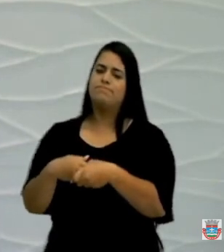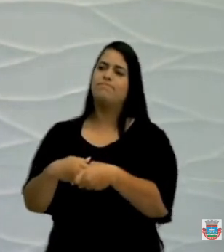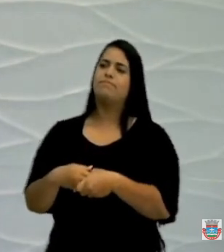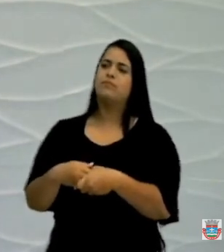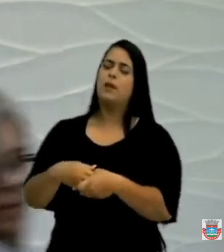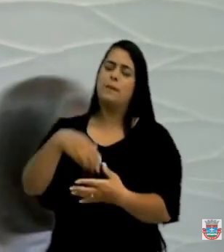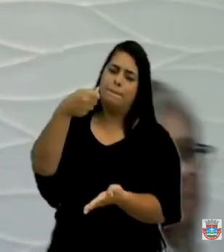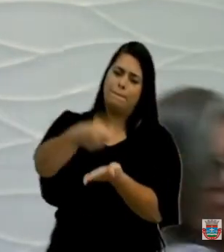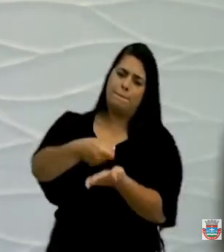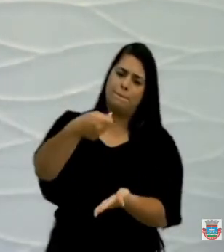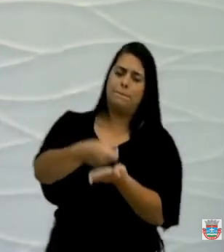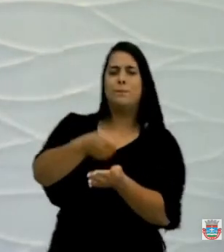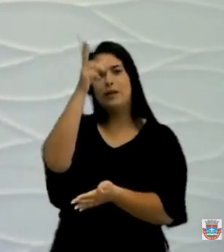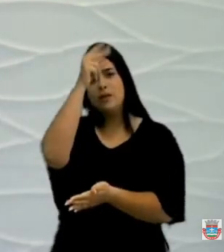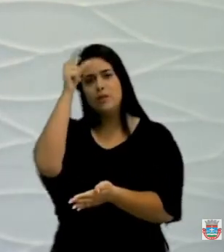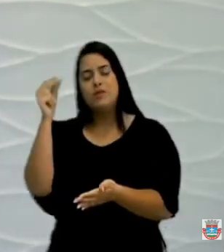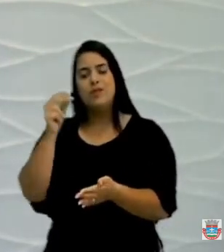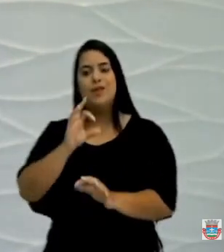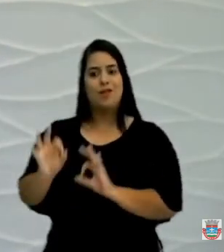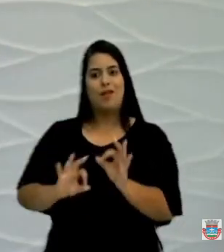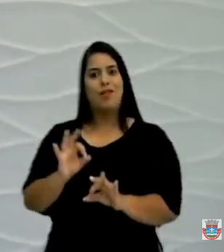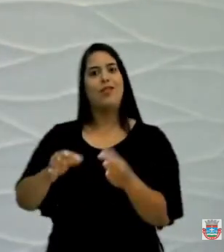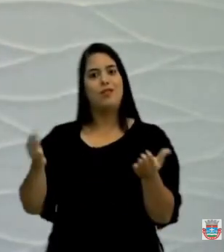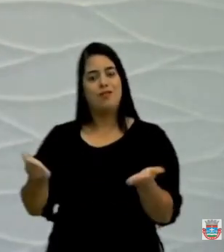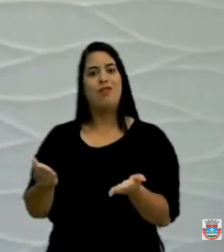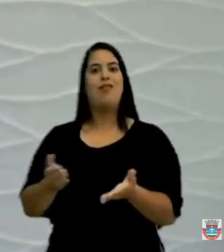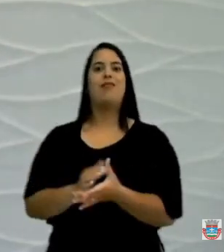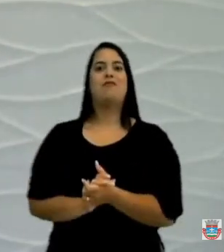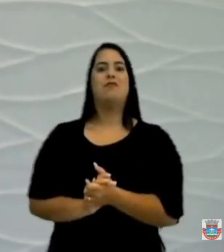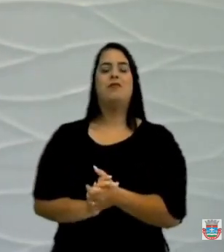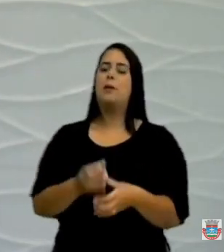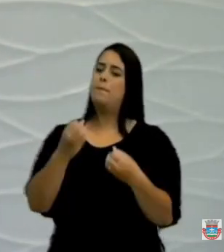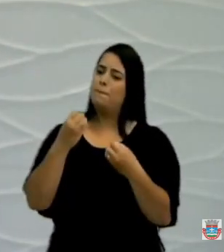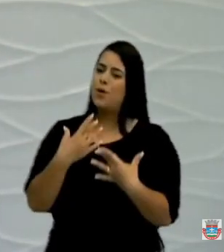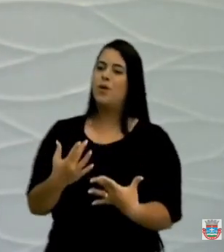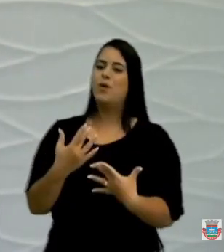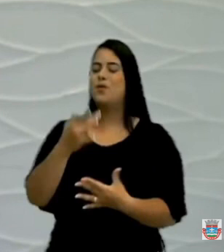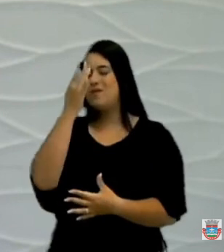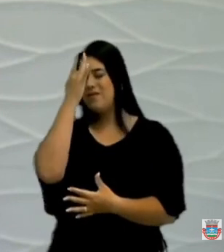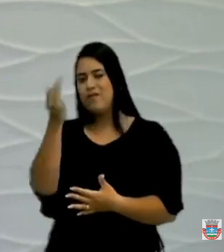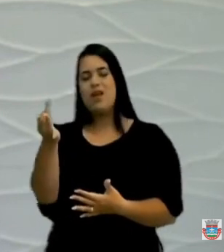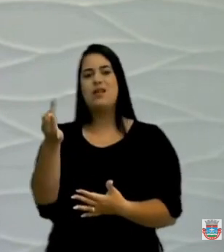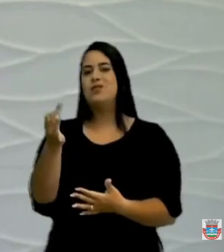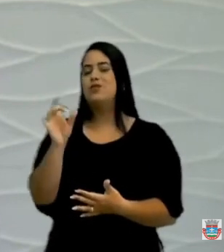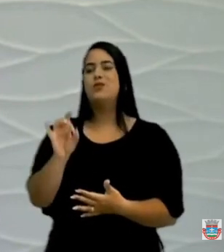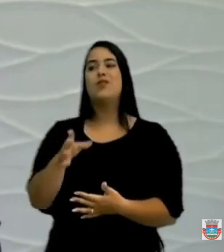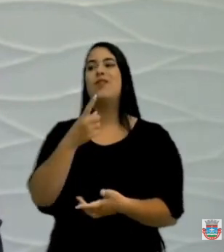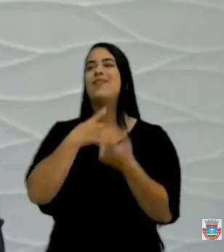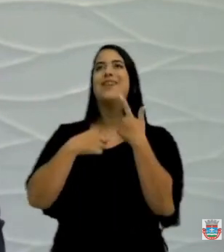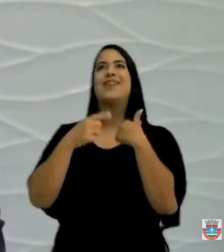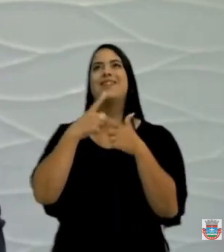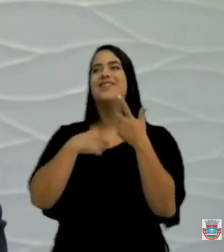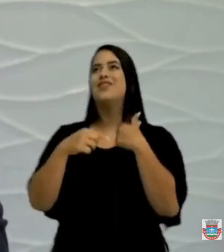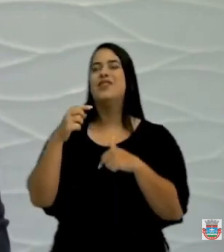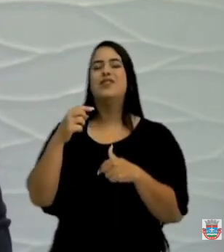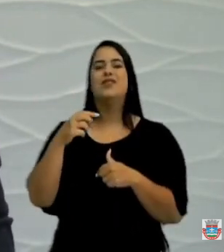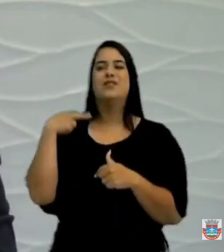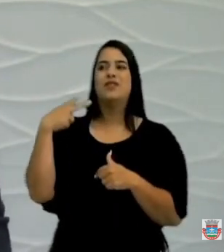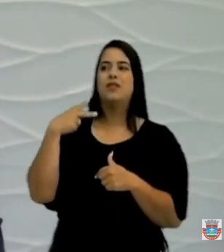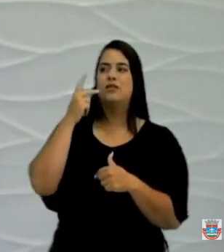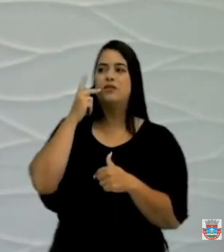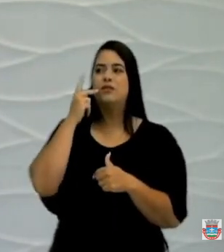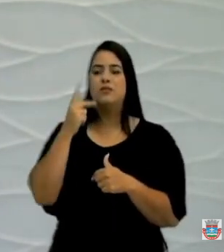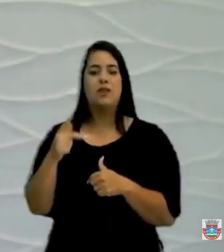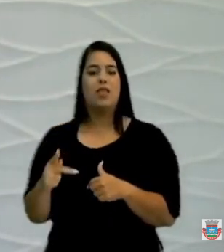apertou o prefeito e foi lá resolver a situação, olha aí como é tão fácil, é só querer vereador Pezinho,